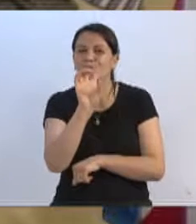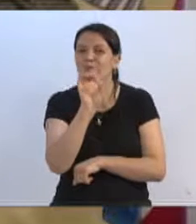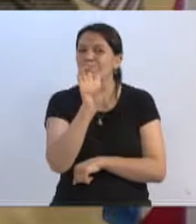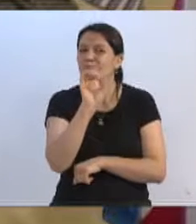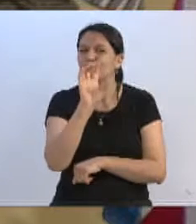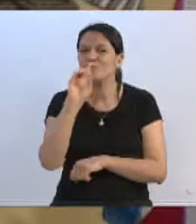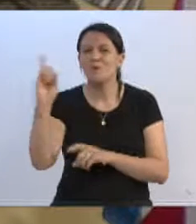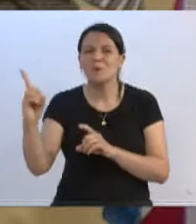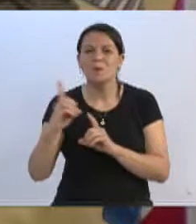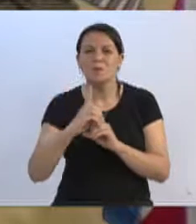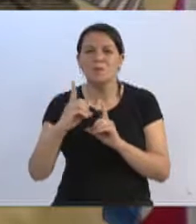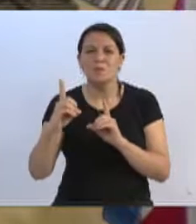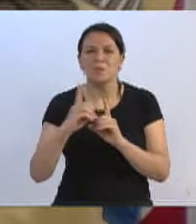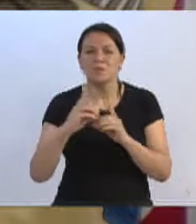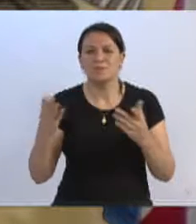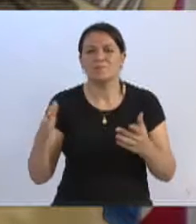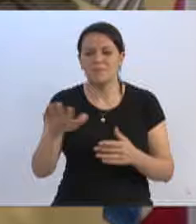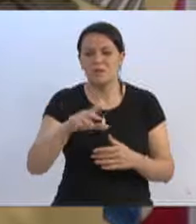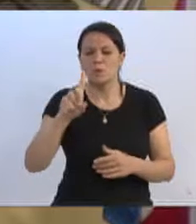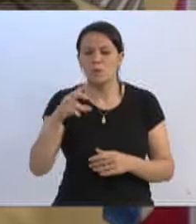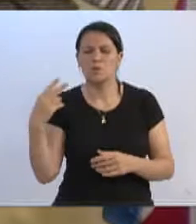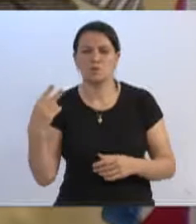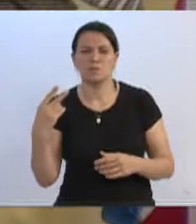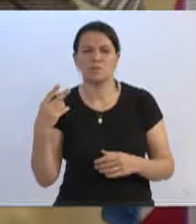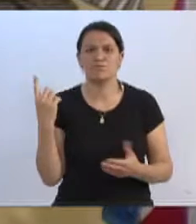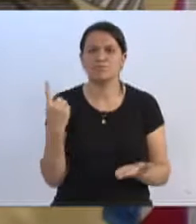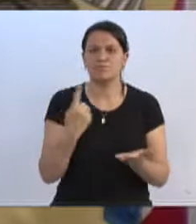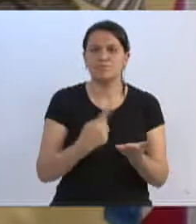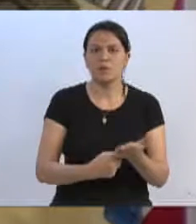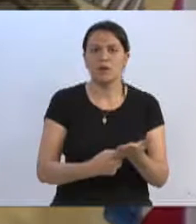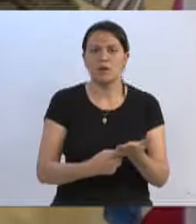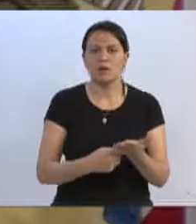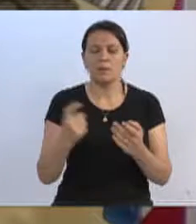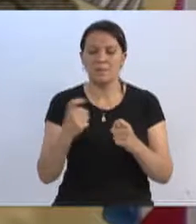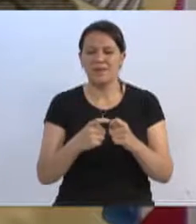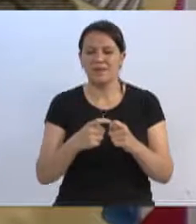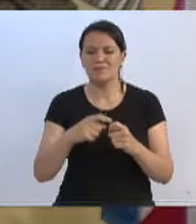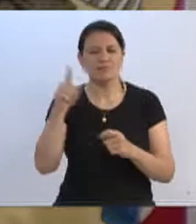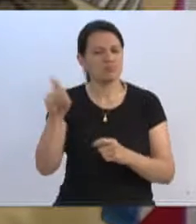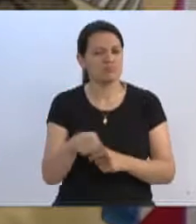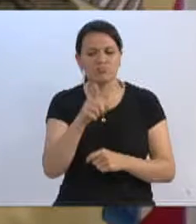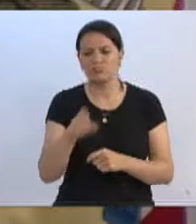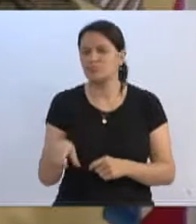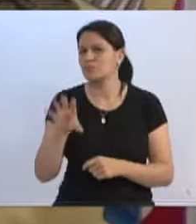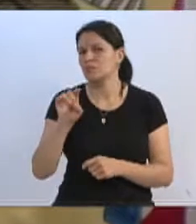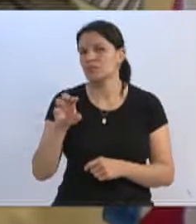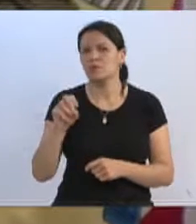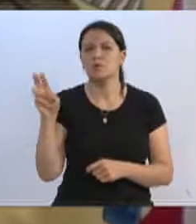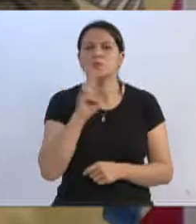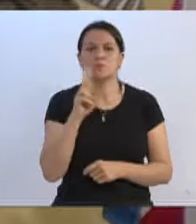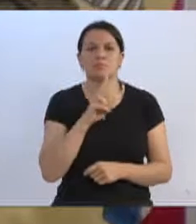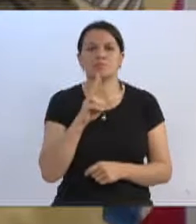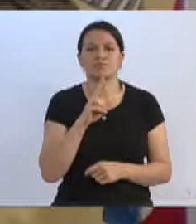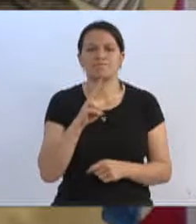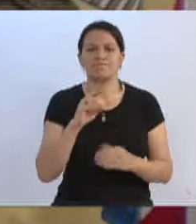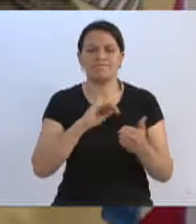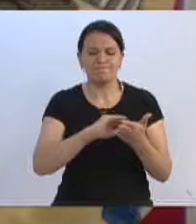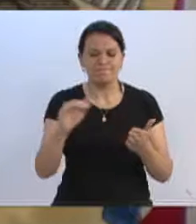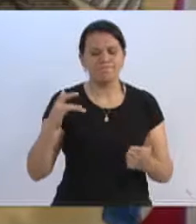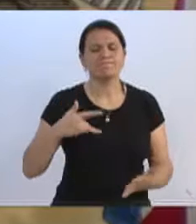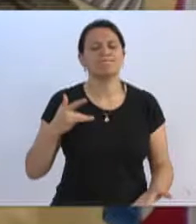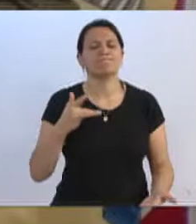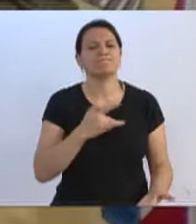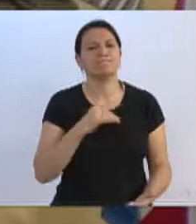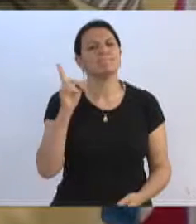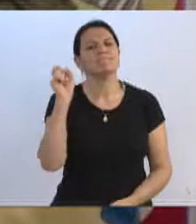atendendo a área 1 e a área 2. Marcação de consulta é suspensa, somente emergências, daí fica difícil. Secretaria de Saúde. Fica difícil, Secretaria